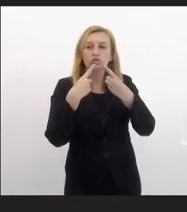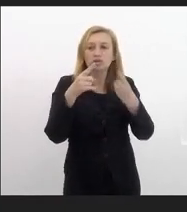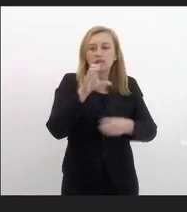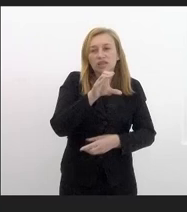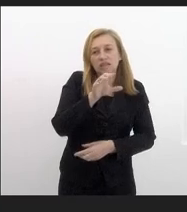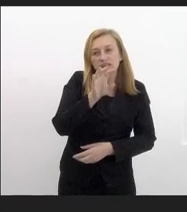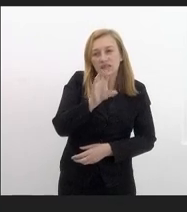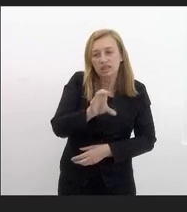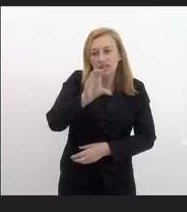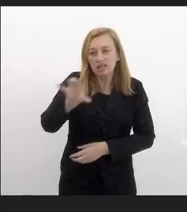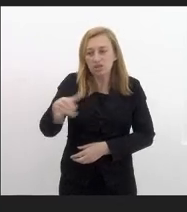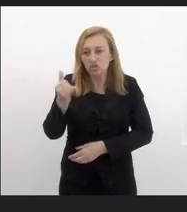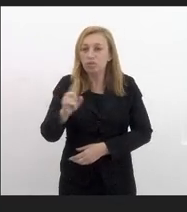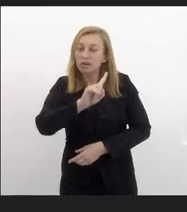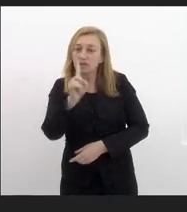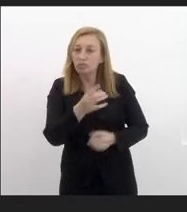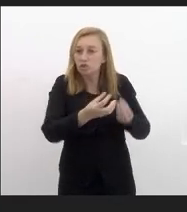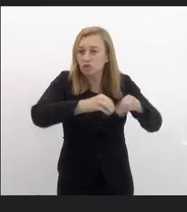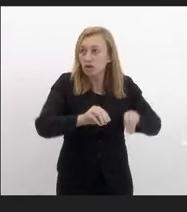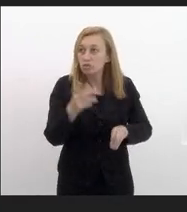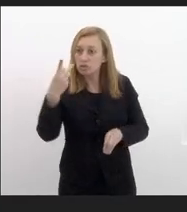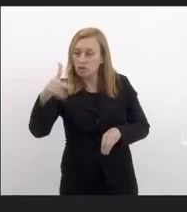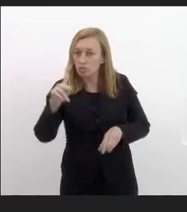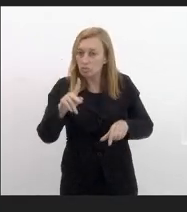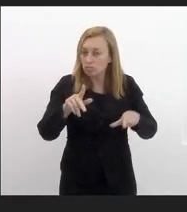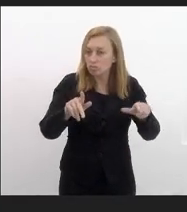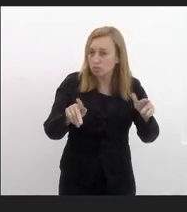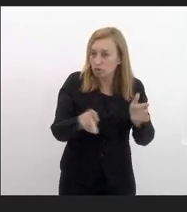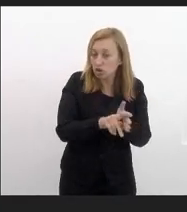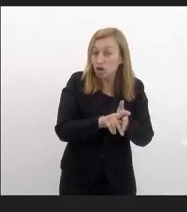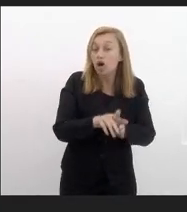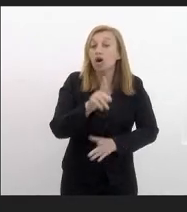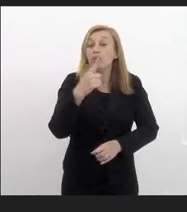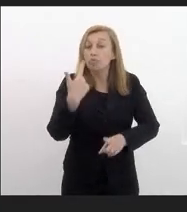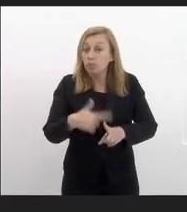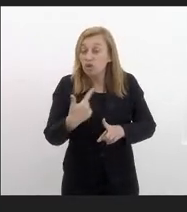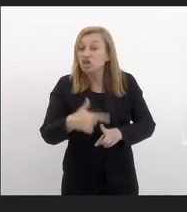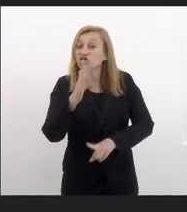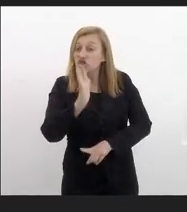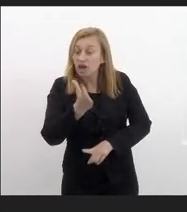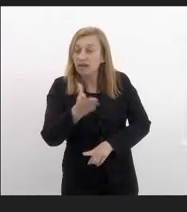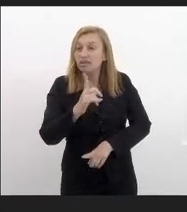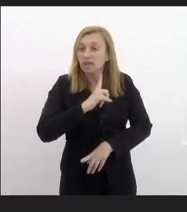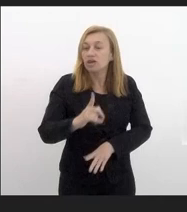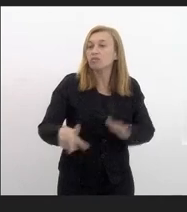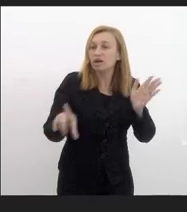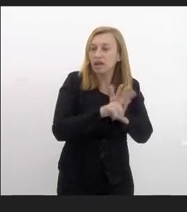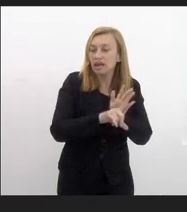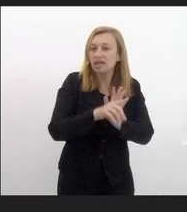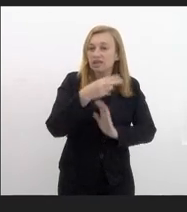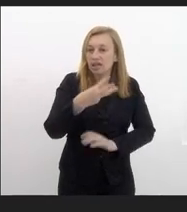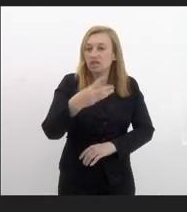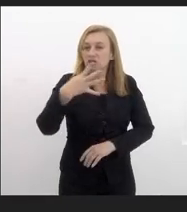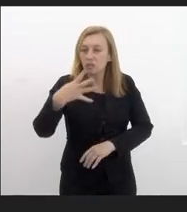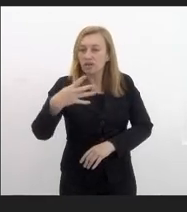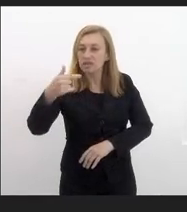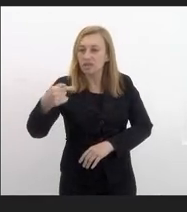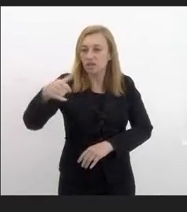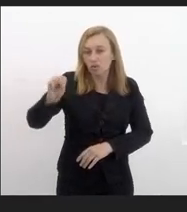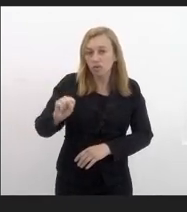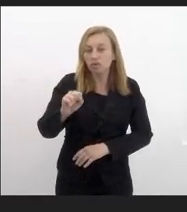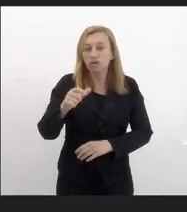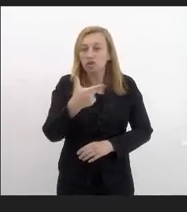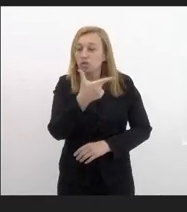para que não prejudique o projeto de Vossa Excelência porque já há uma lei que é 3478 de 2000 que trata do